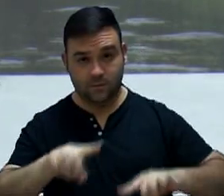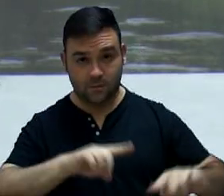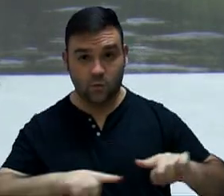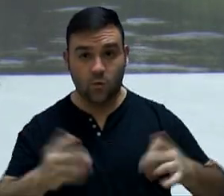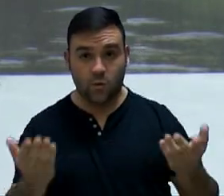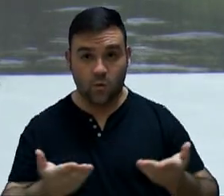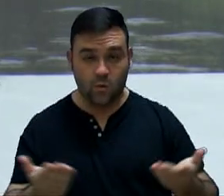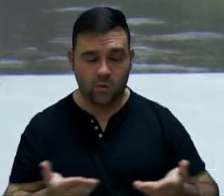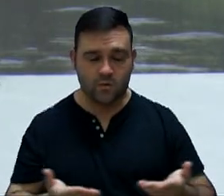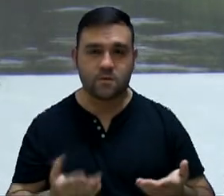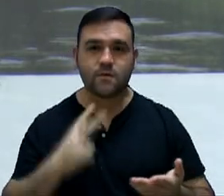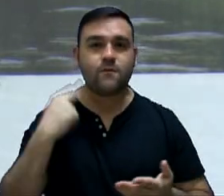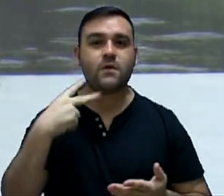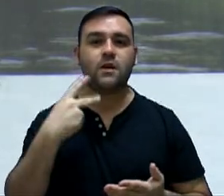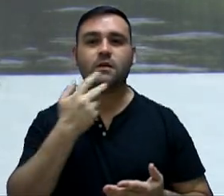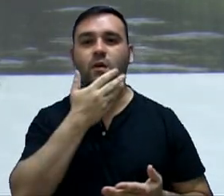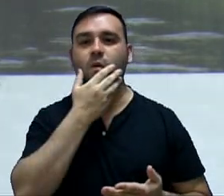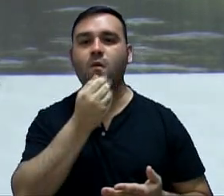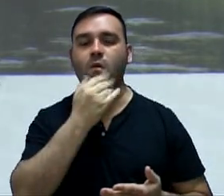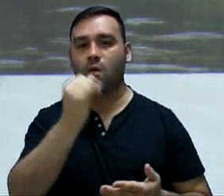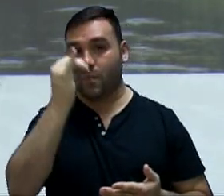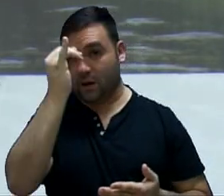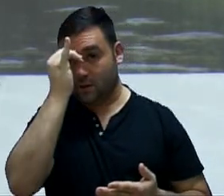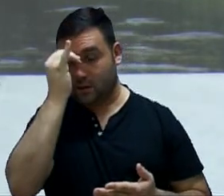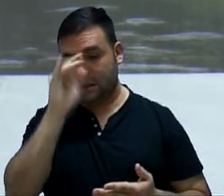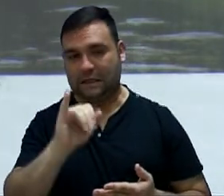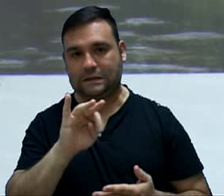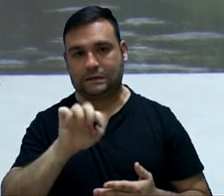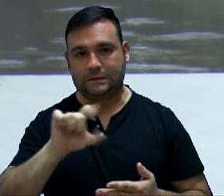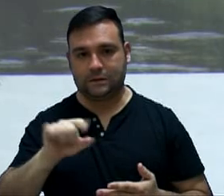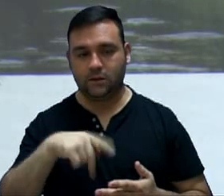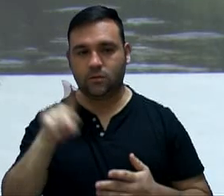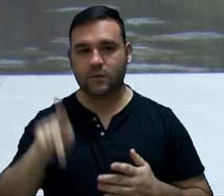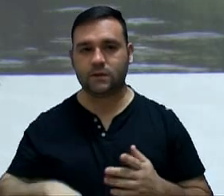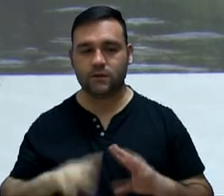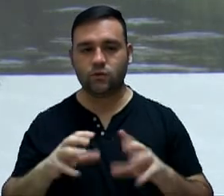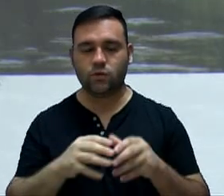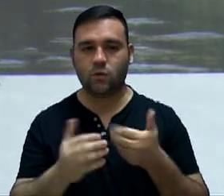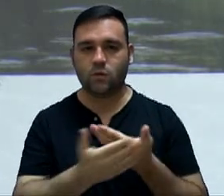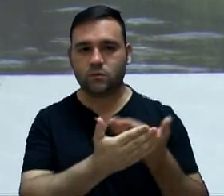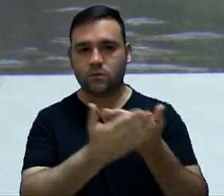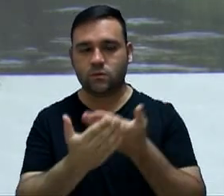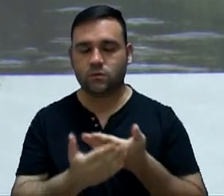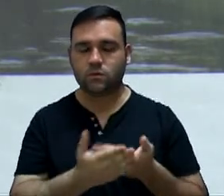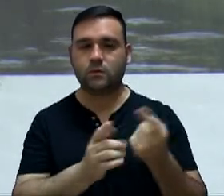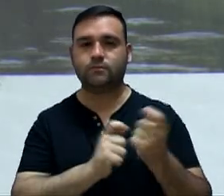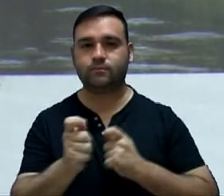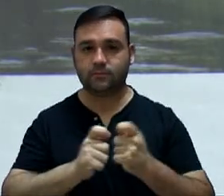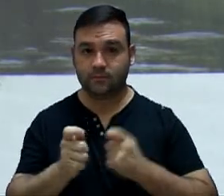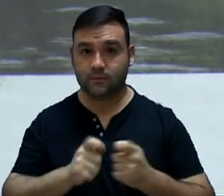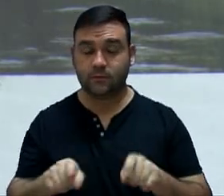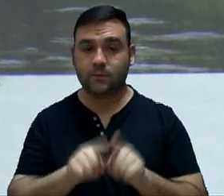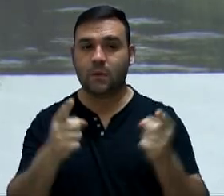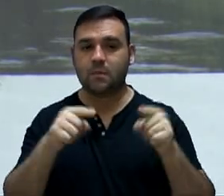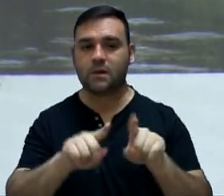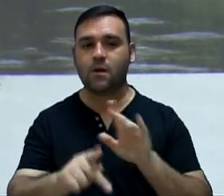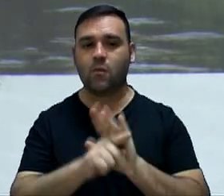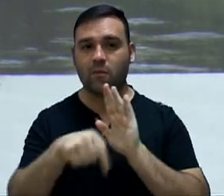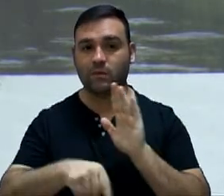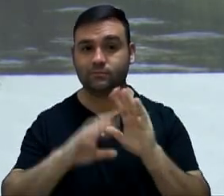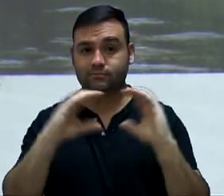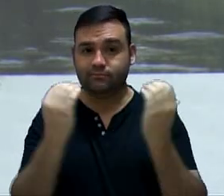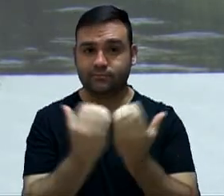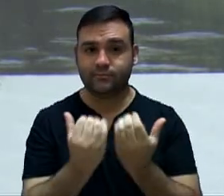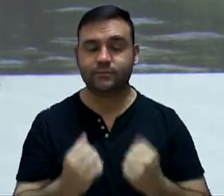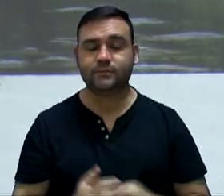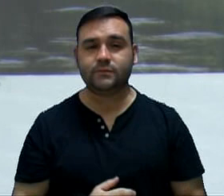evento o vereador Ítalo Moreira, presidente da Comissão de Economia, Finanças, Orçamento e Parcerias aqui da Câmara